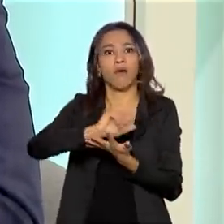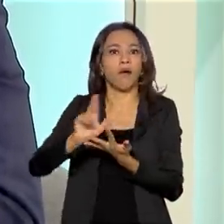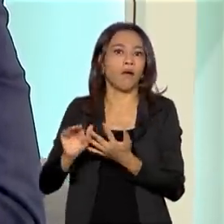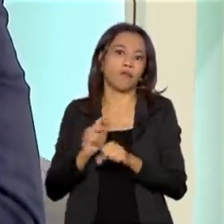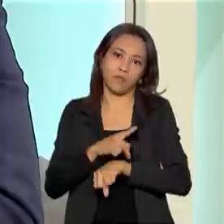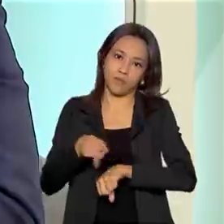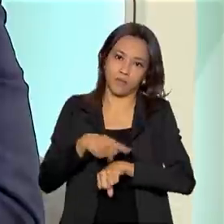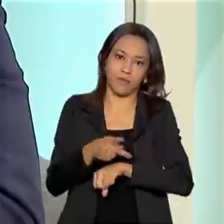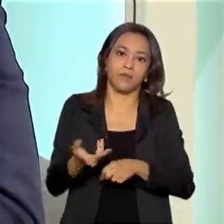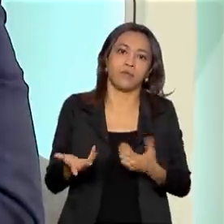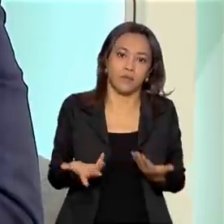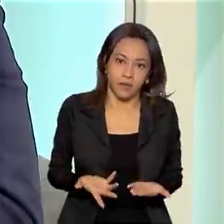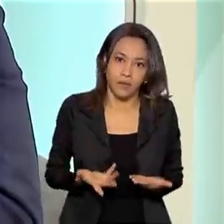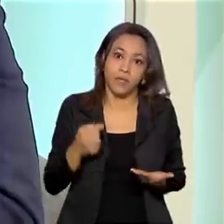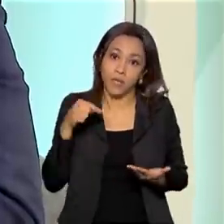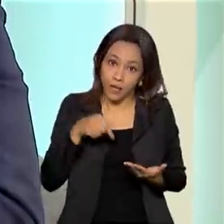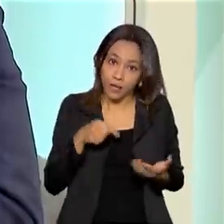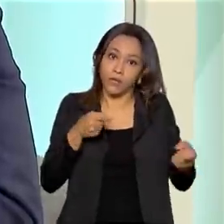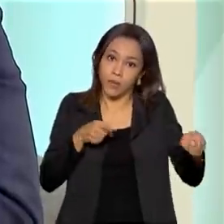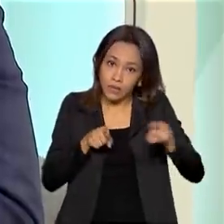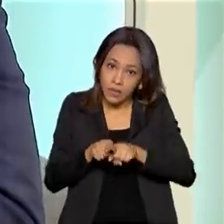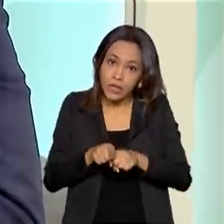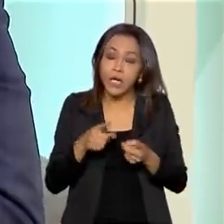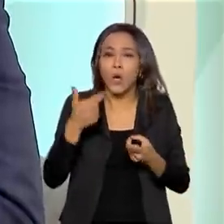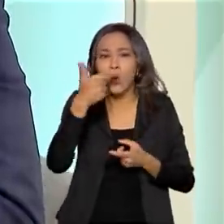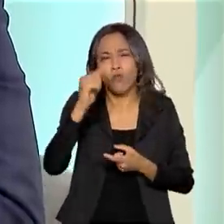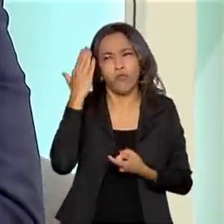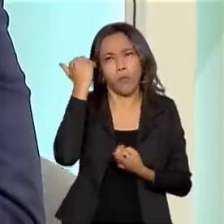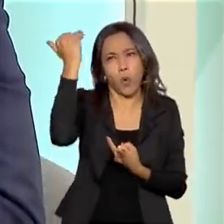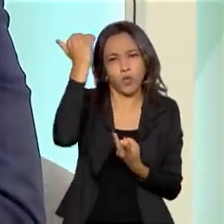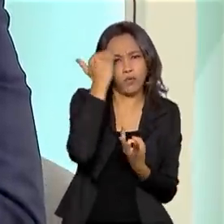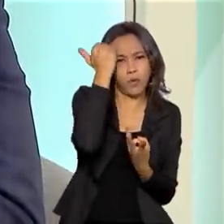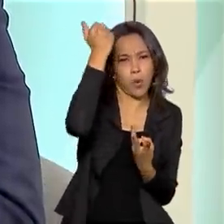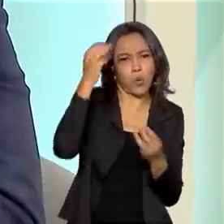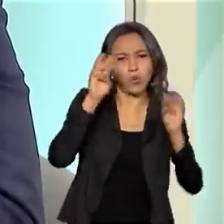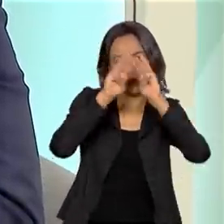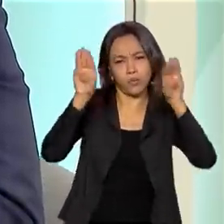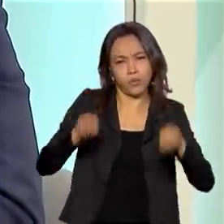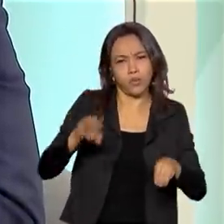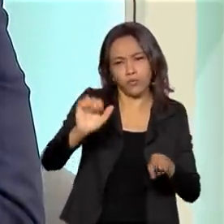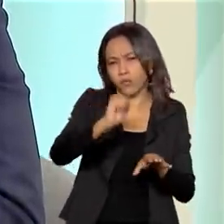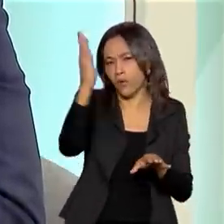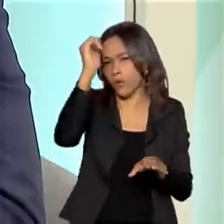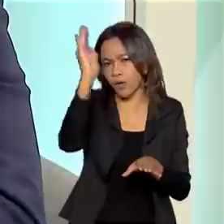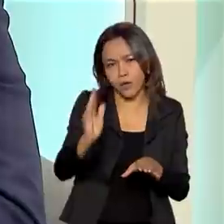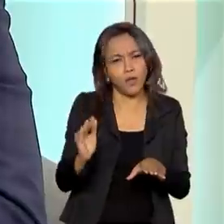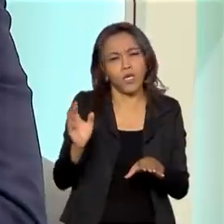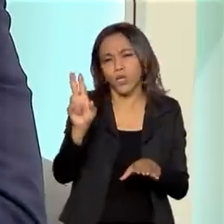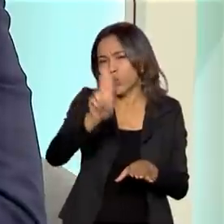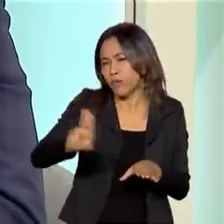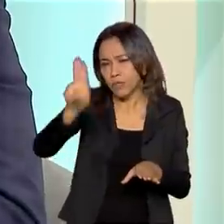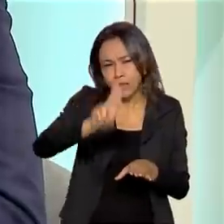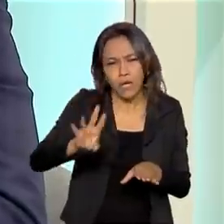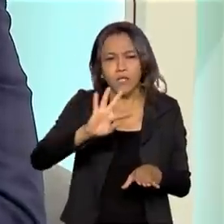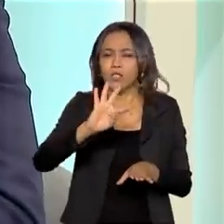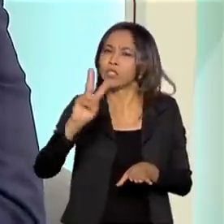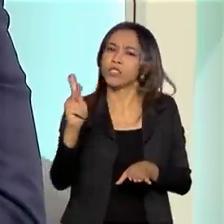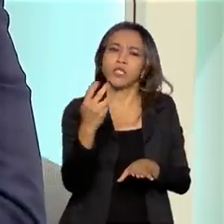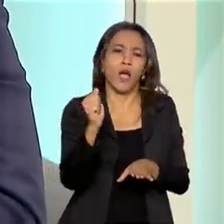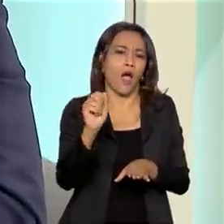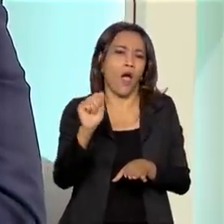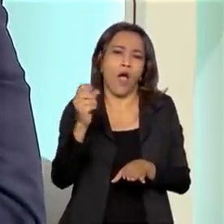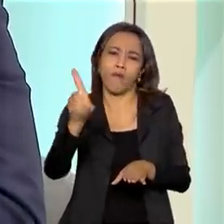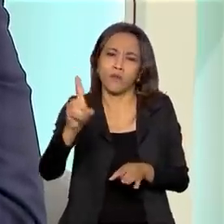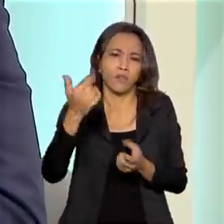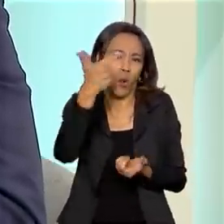O British Museum funciona assim, o Louvre funciona assim, e universidades famosas no mundo funciona assim. em Harvard funciona assim, em Yale funciona